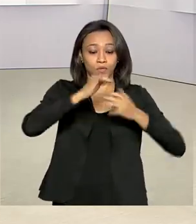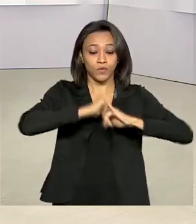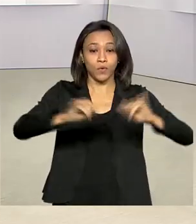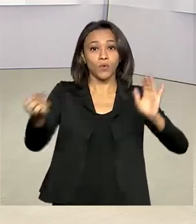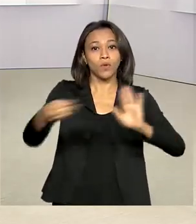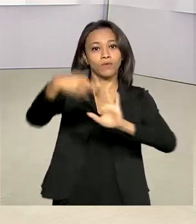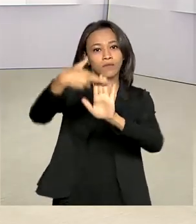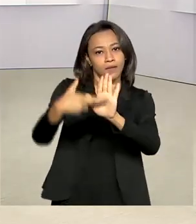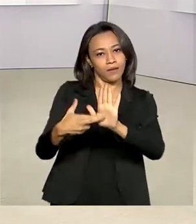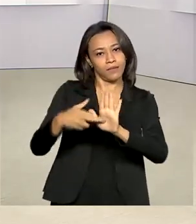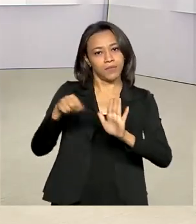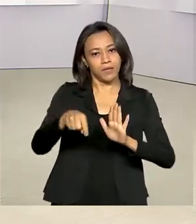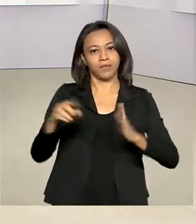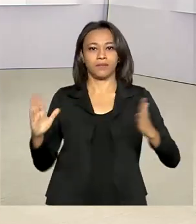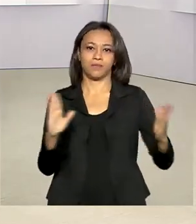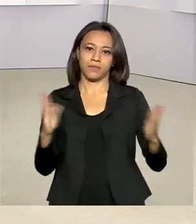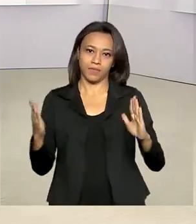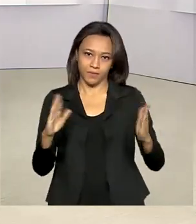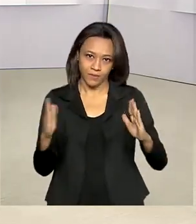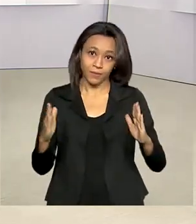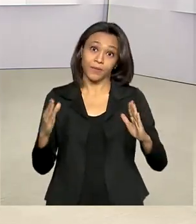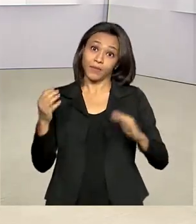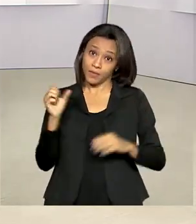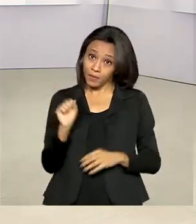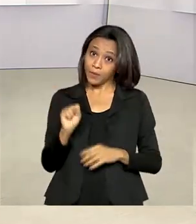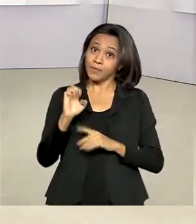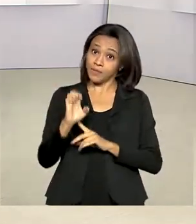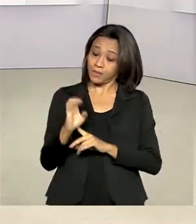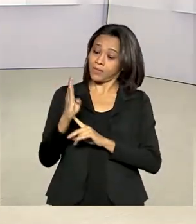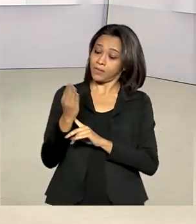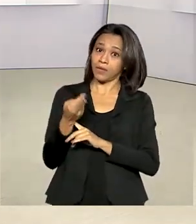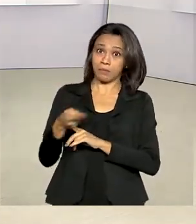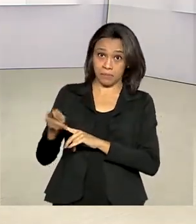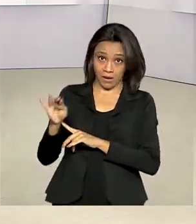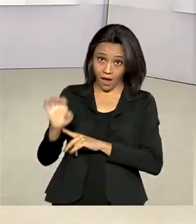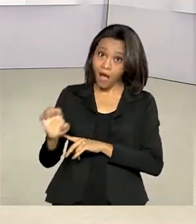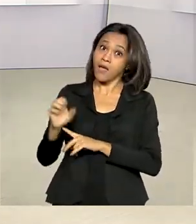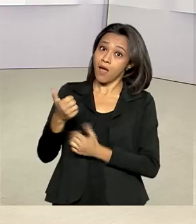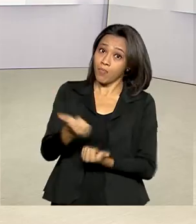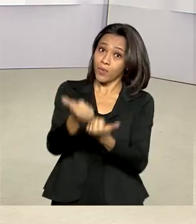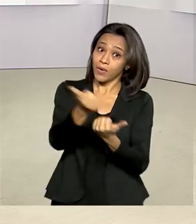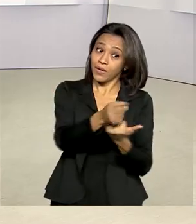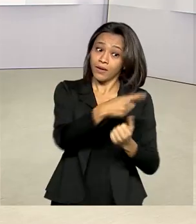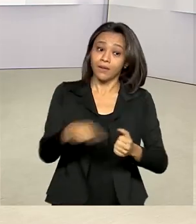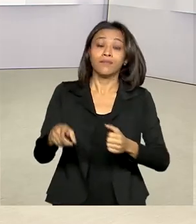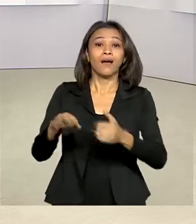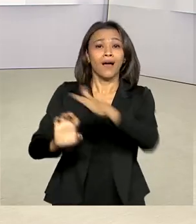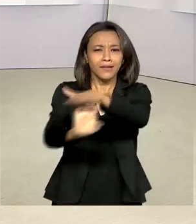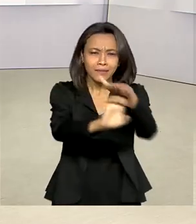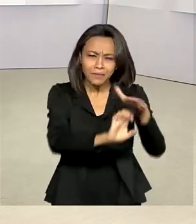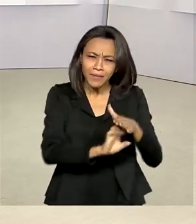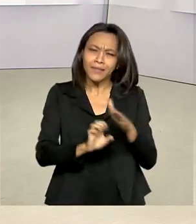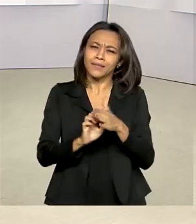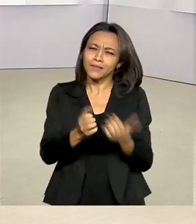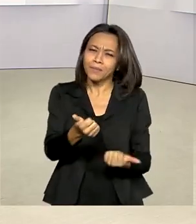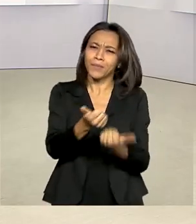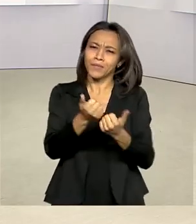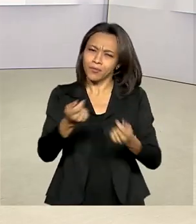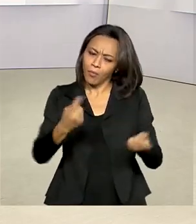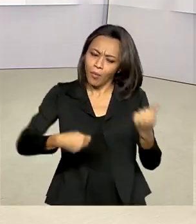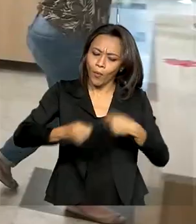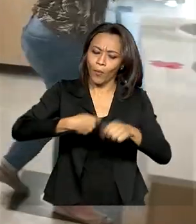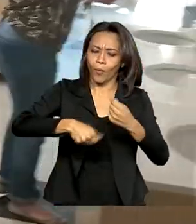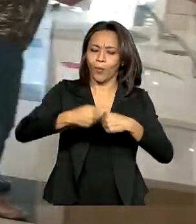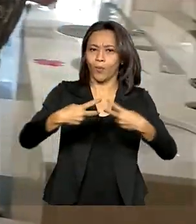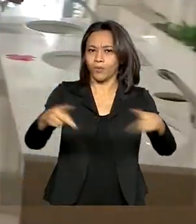segurança para essa nova fase. E o SEBRAE também vem ajudando pequenos comerciantes no processo de reabertura dos negócios.